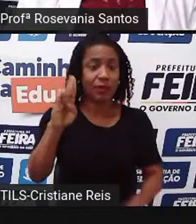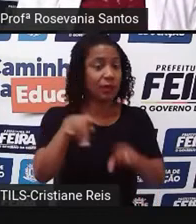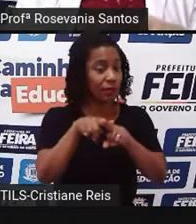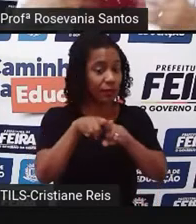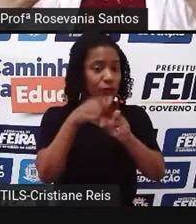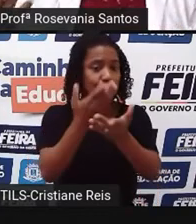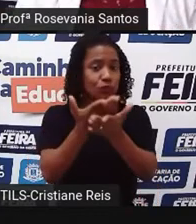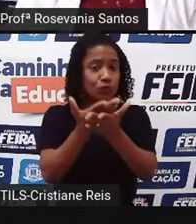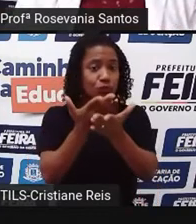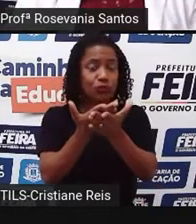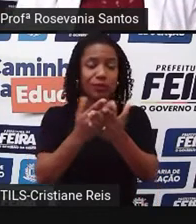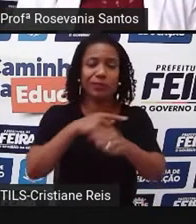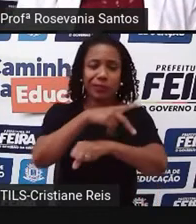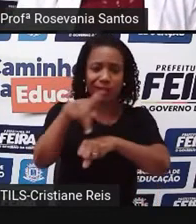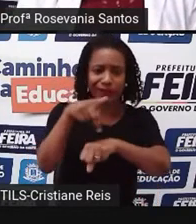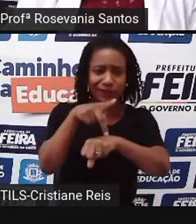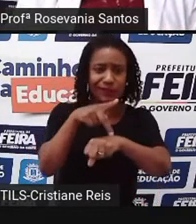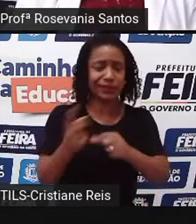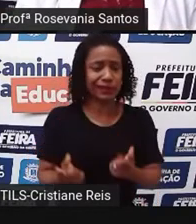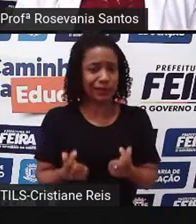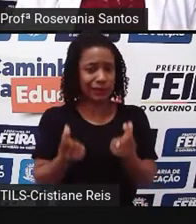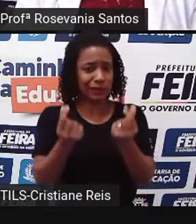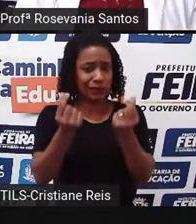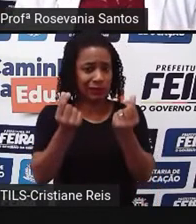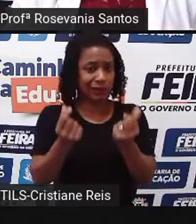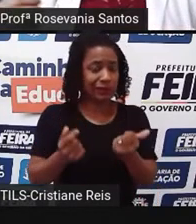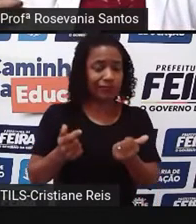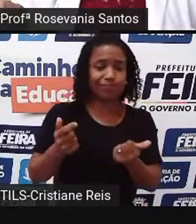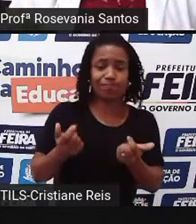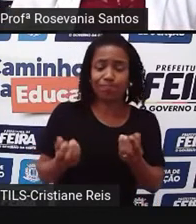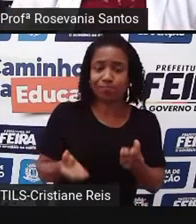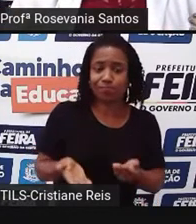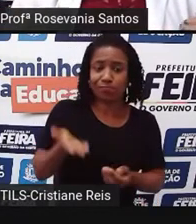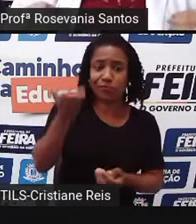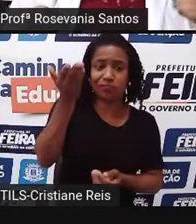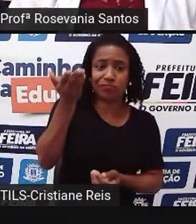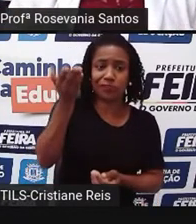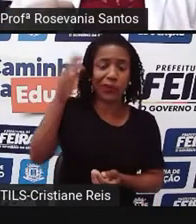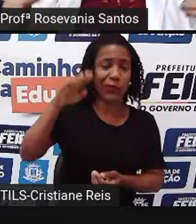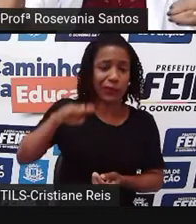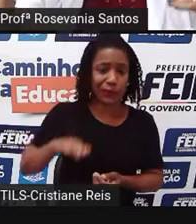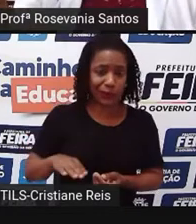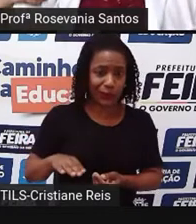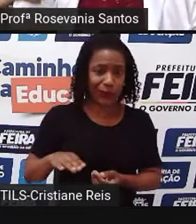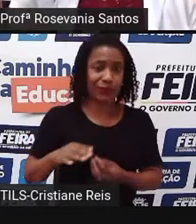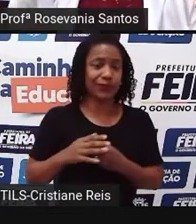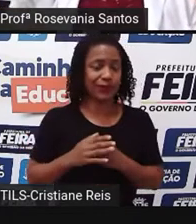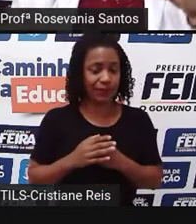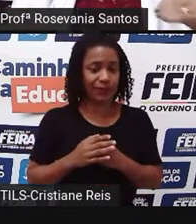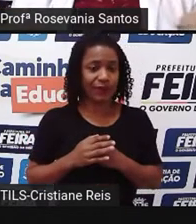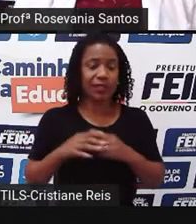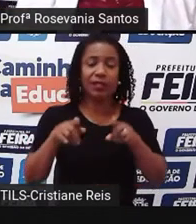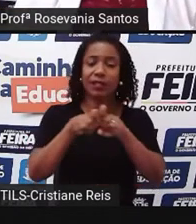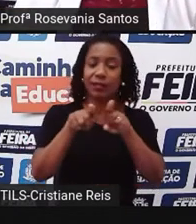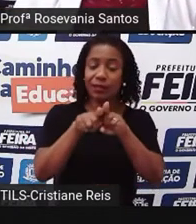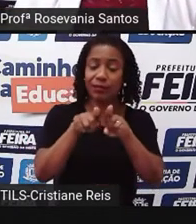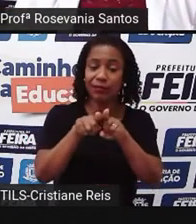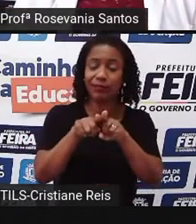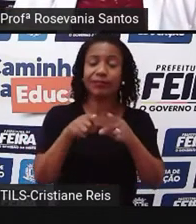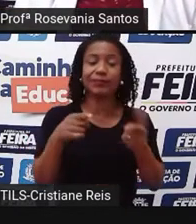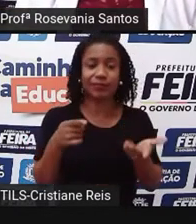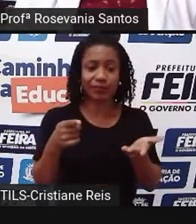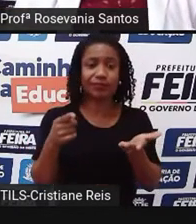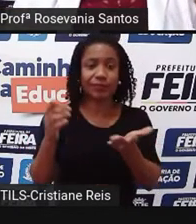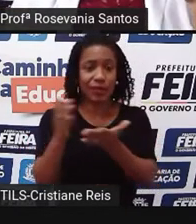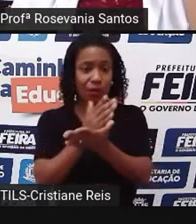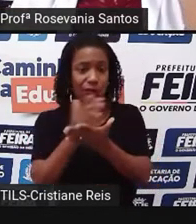estuda a divisão, bora dizer assim, né? Entre a economia, né? De